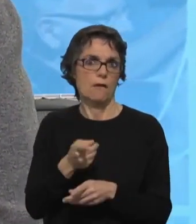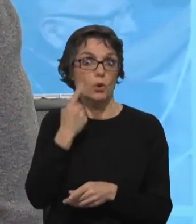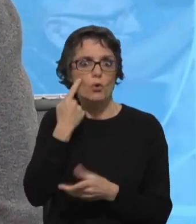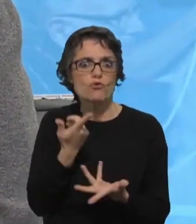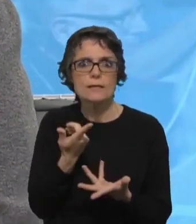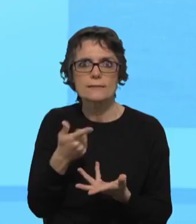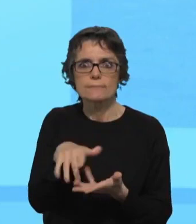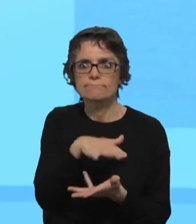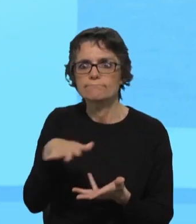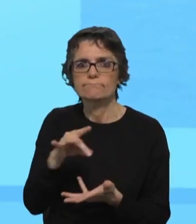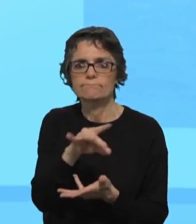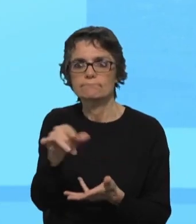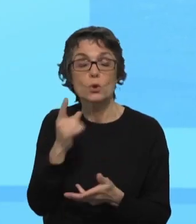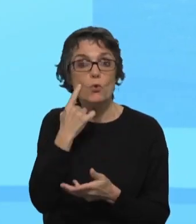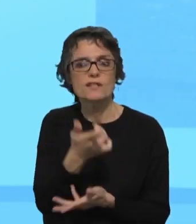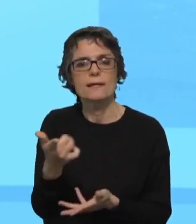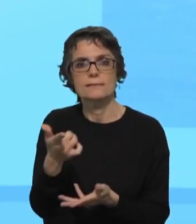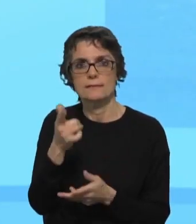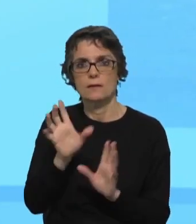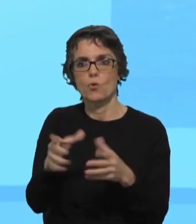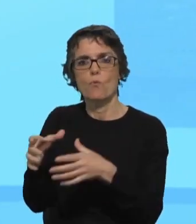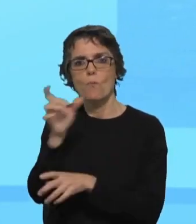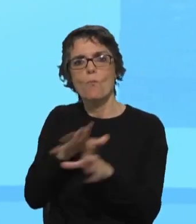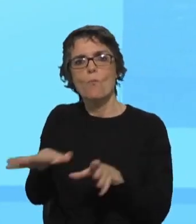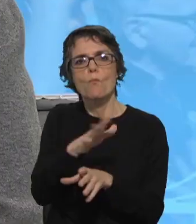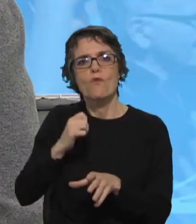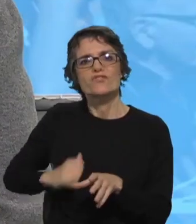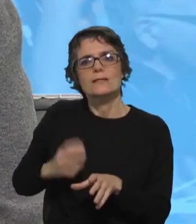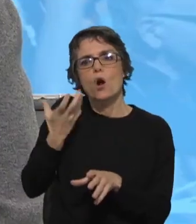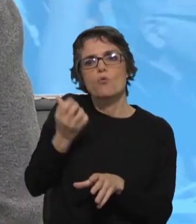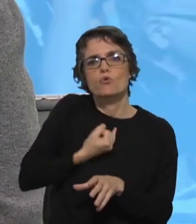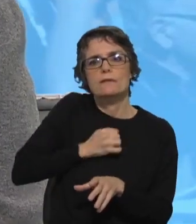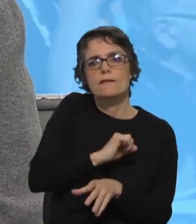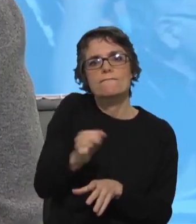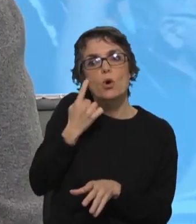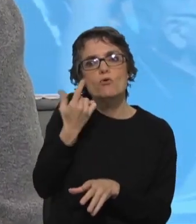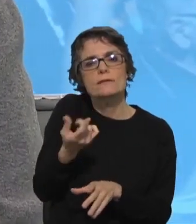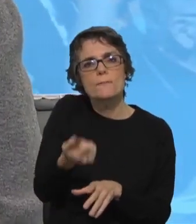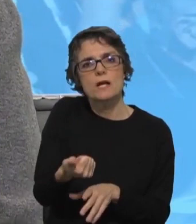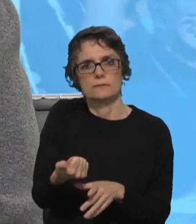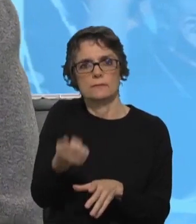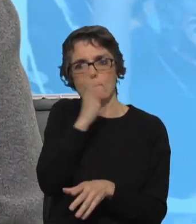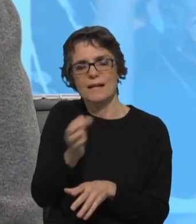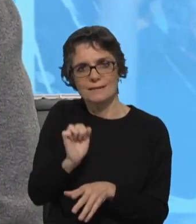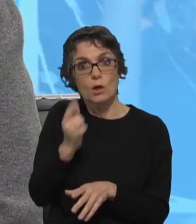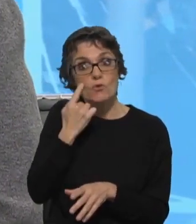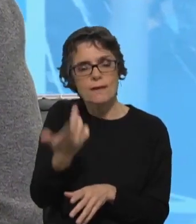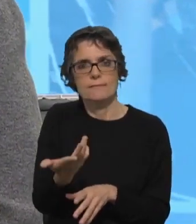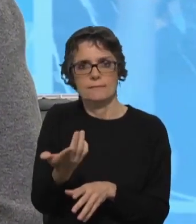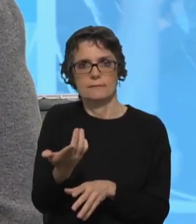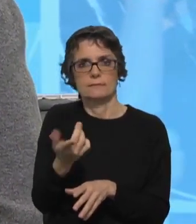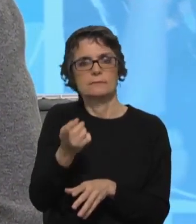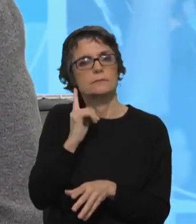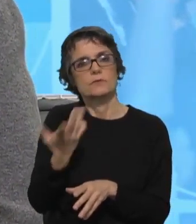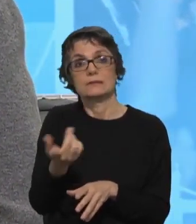realidade também do povo cigano, conhece a sua cultura, a sua identidade, os seus hábitos e isso acaba por ser